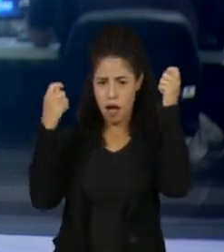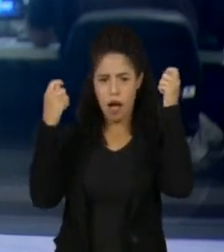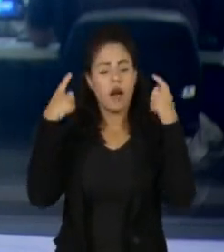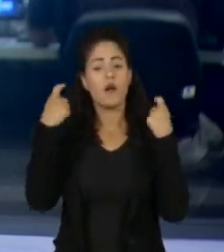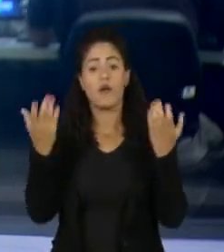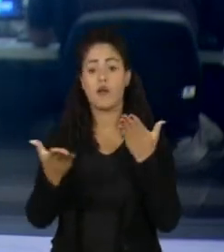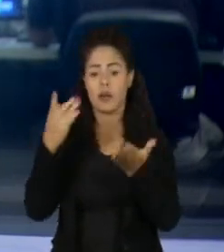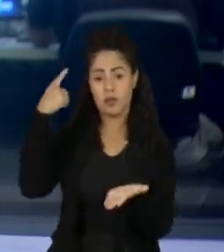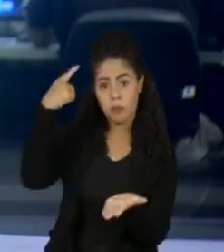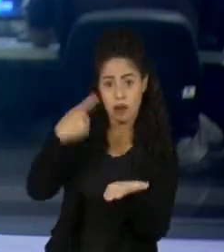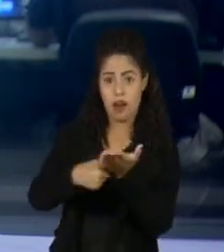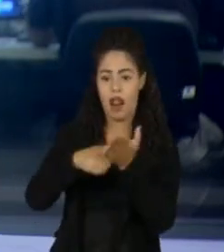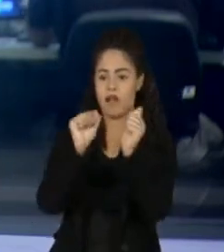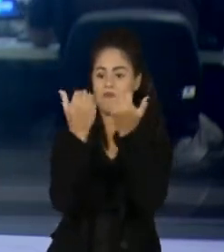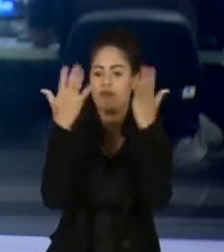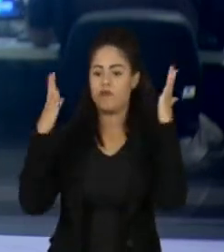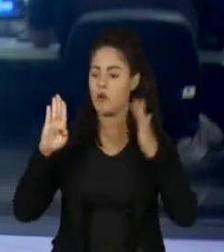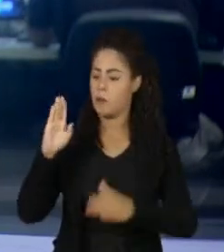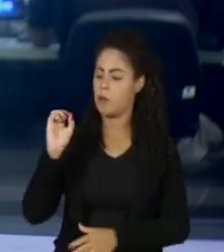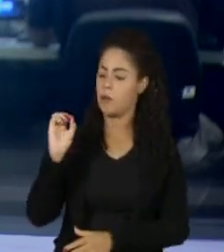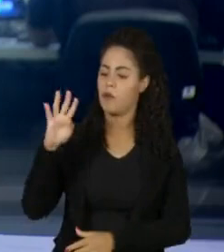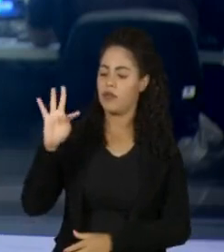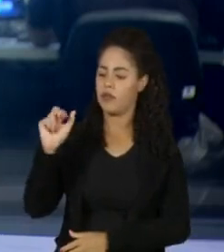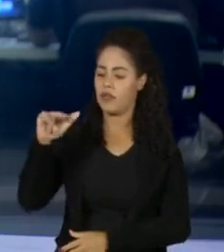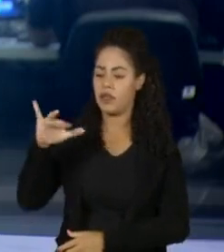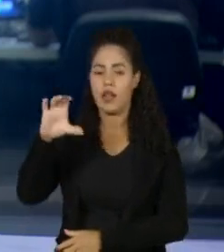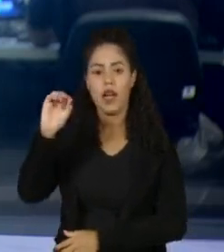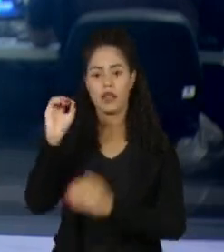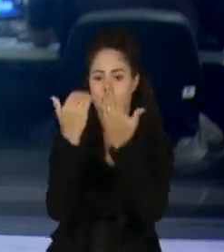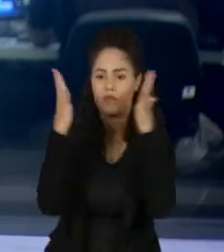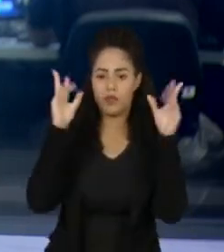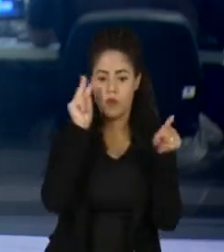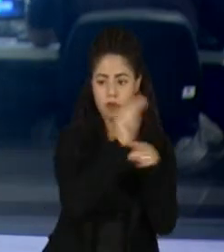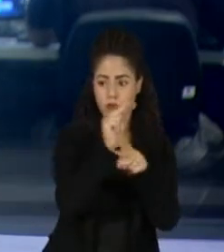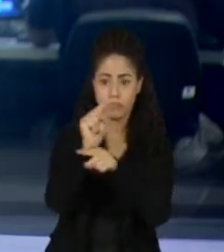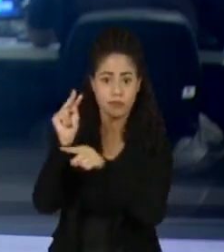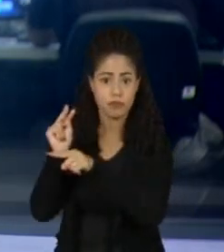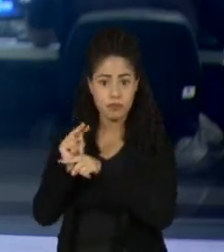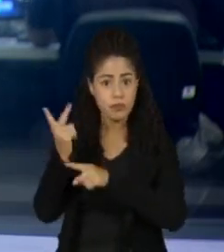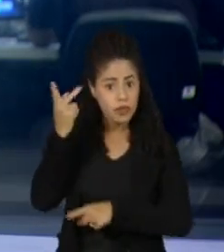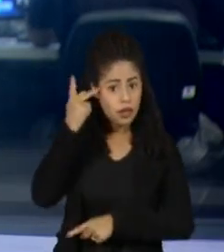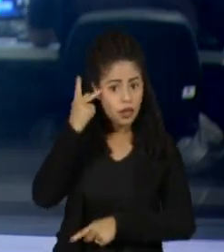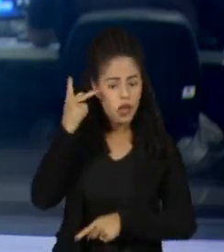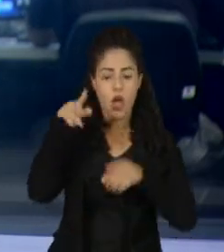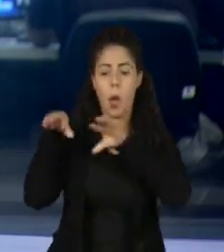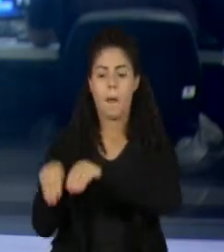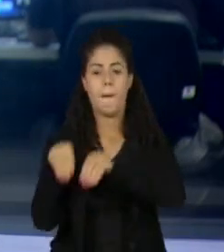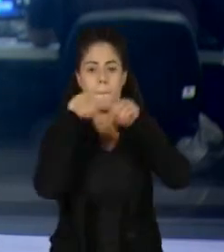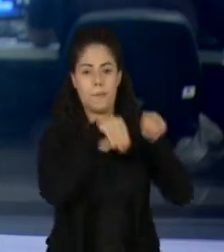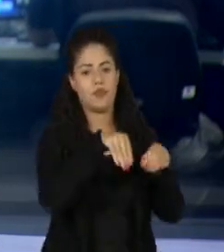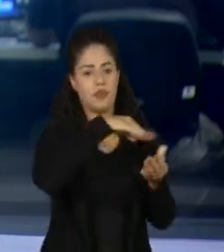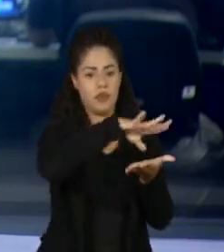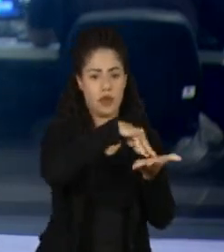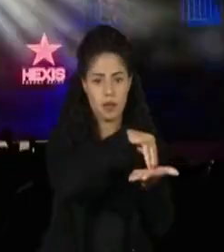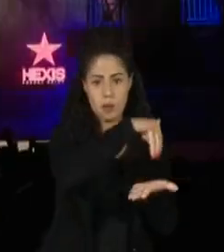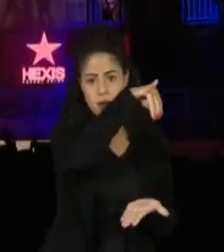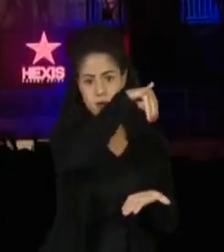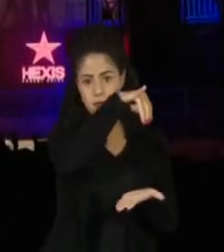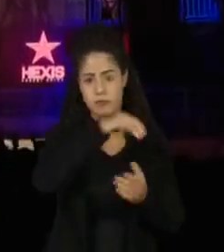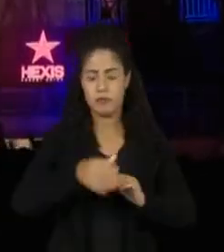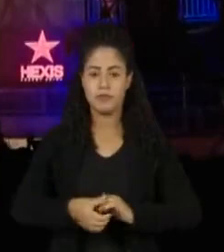marcado para o Jardim Botânico de São Paulo, que é área de preservação ambiental, foi transferido para o Parque do Ibirapuera.